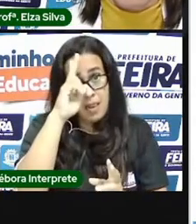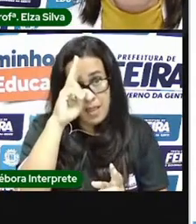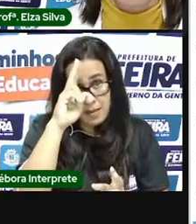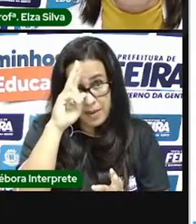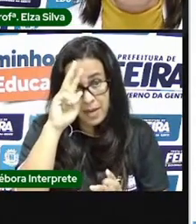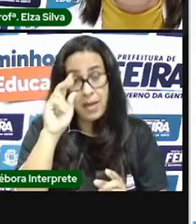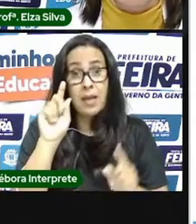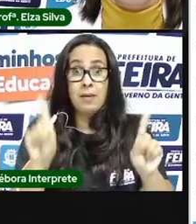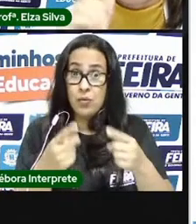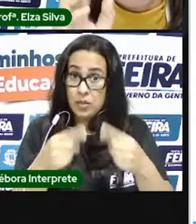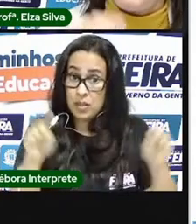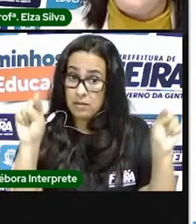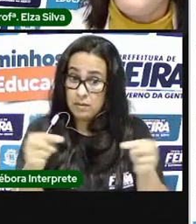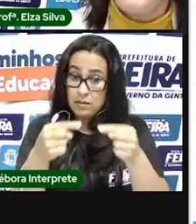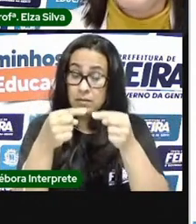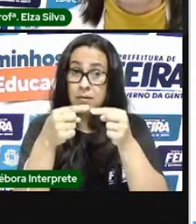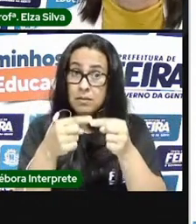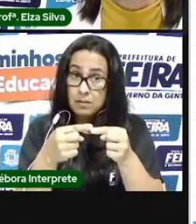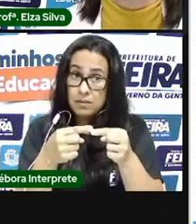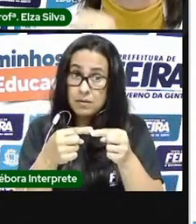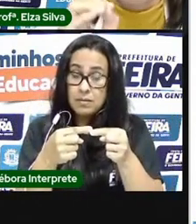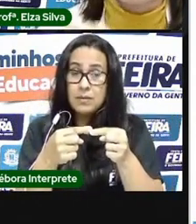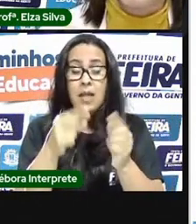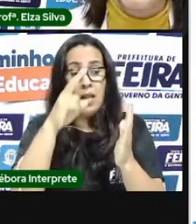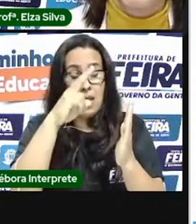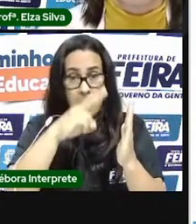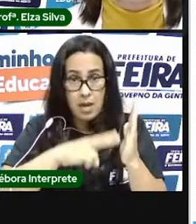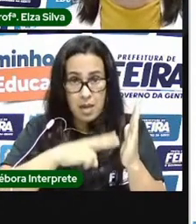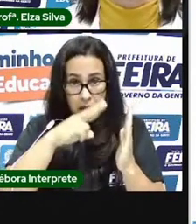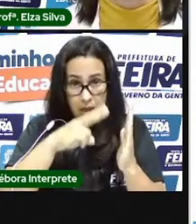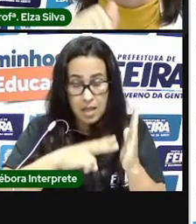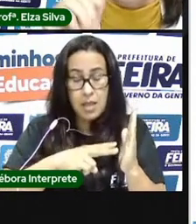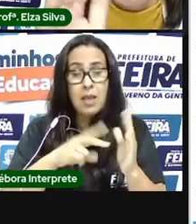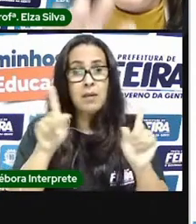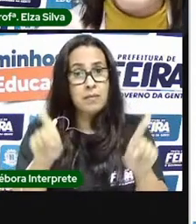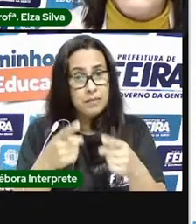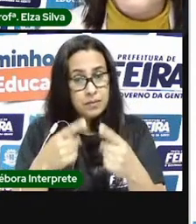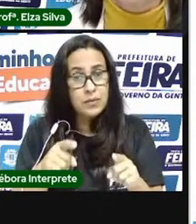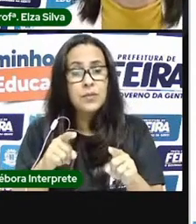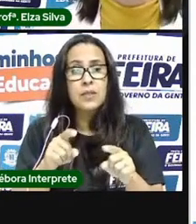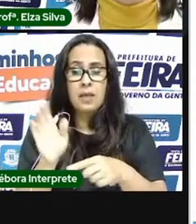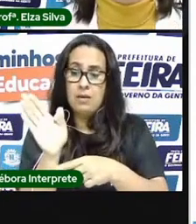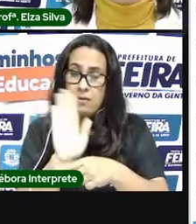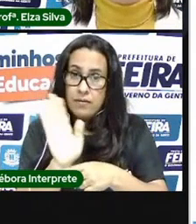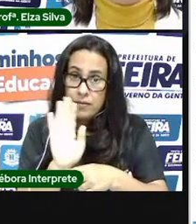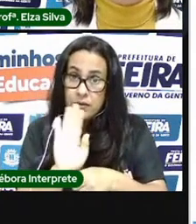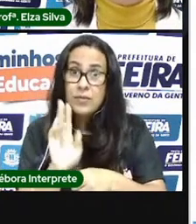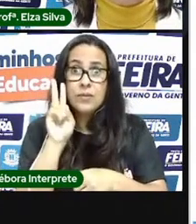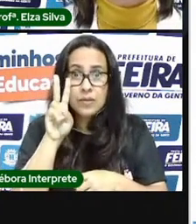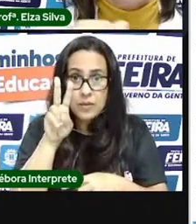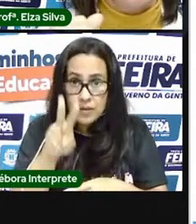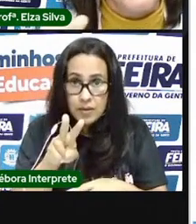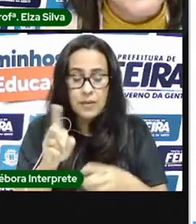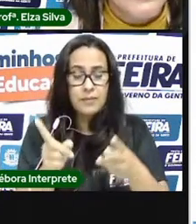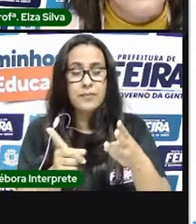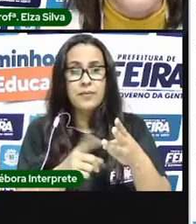central então lê novamente a música assiste ao vídeo assiste novamente a aula da Proelza